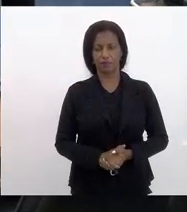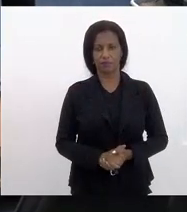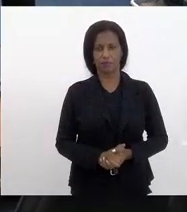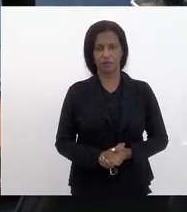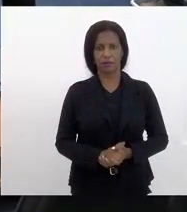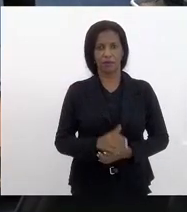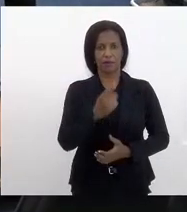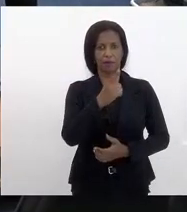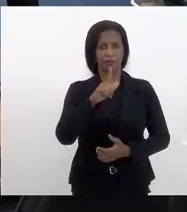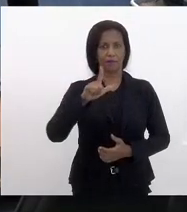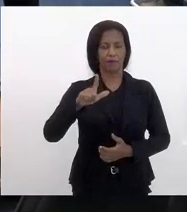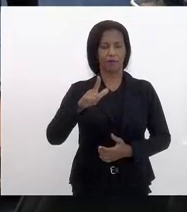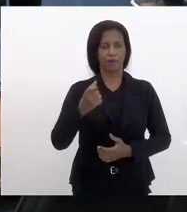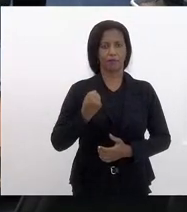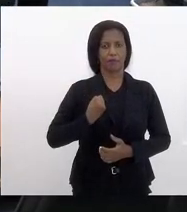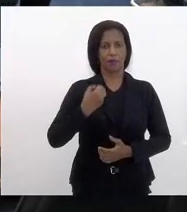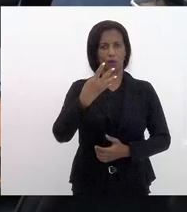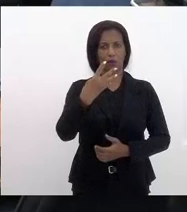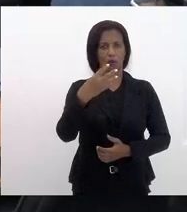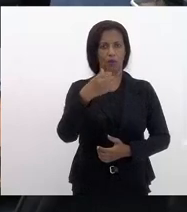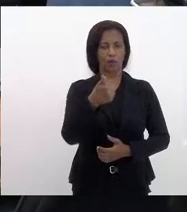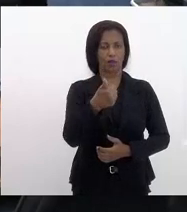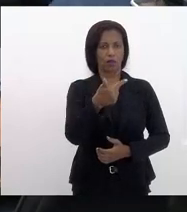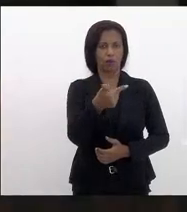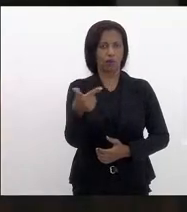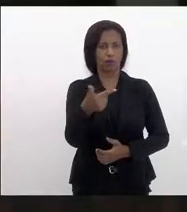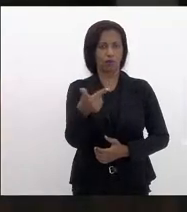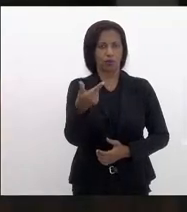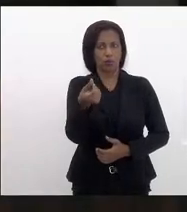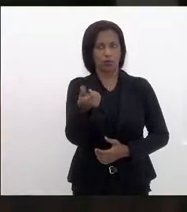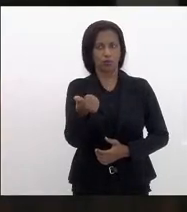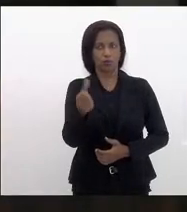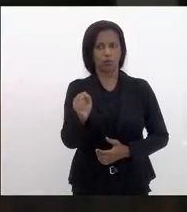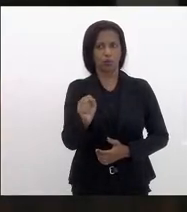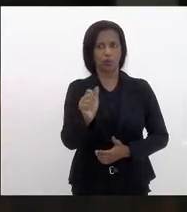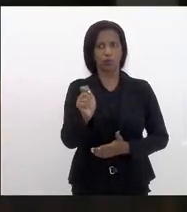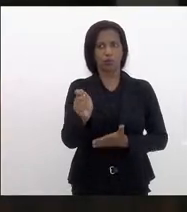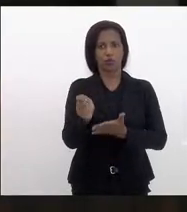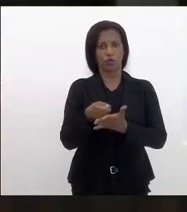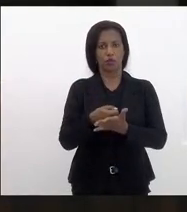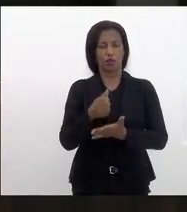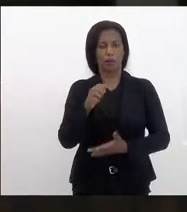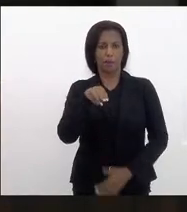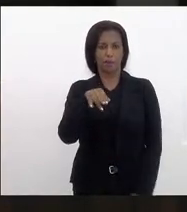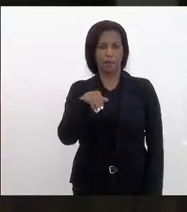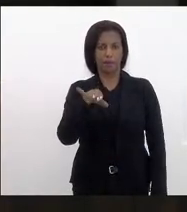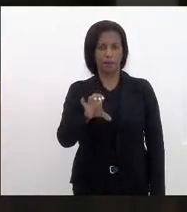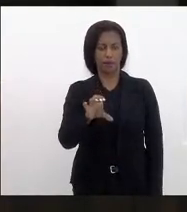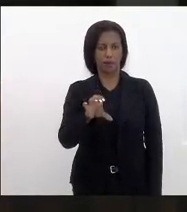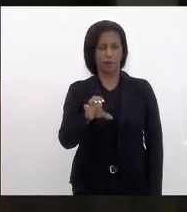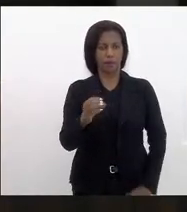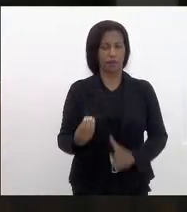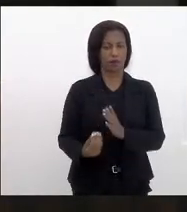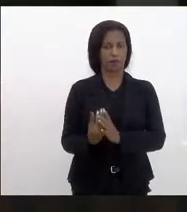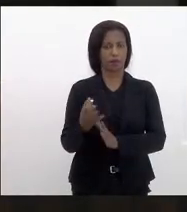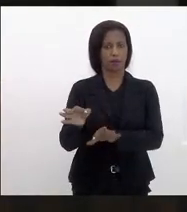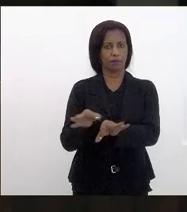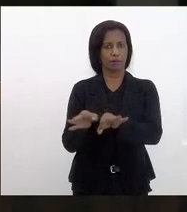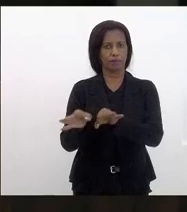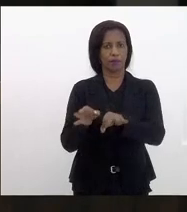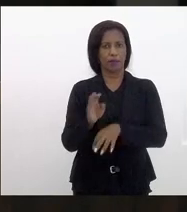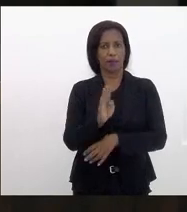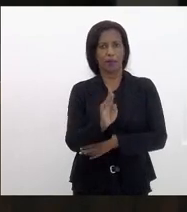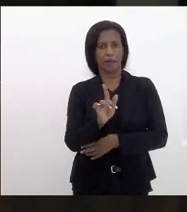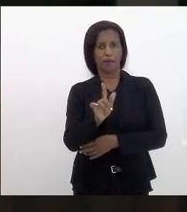Projeto de lei número 4122 de 2018, de autoria do deputado Carlos Mink, que cria o programa Blitz